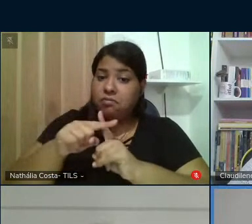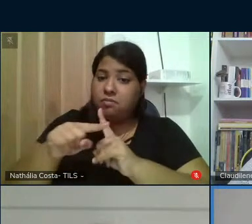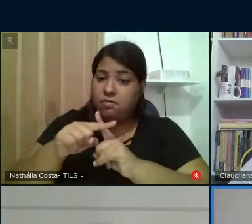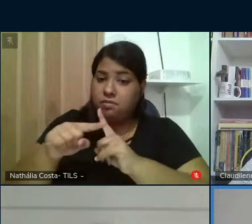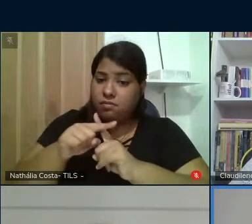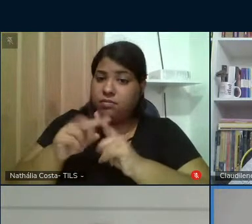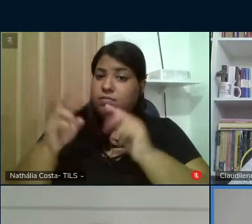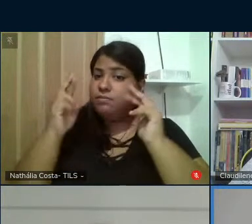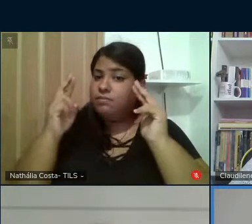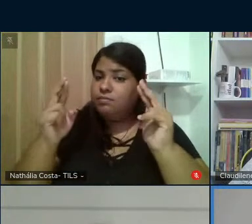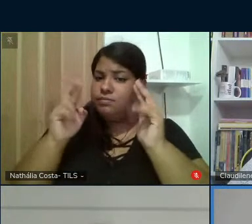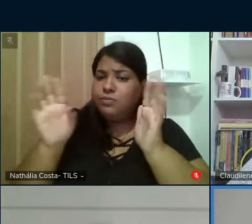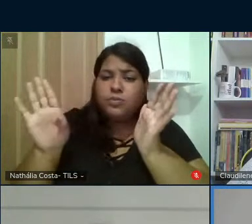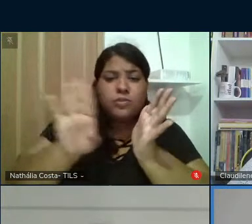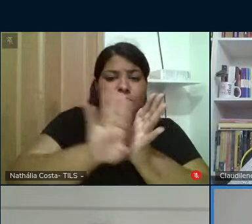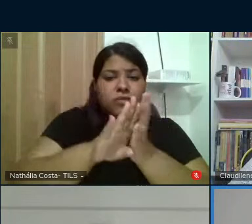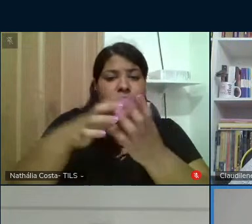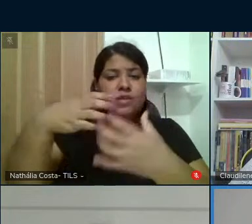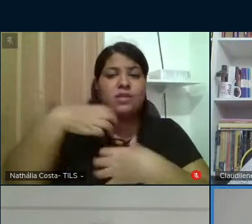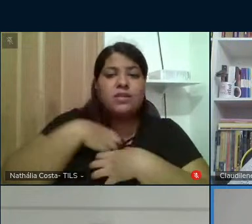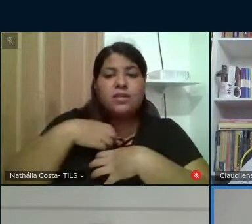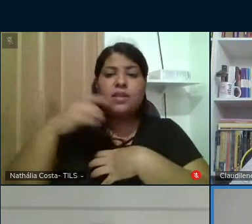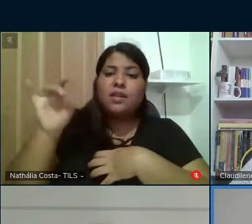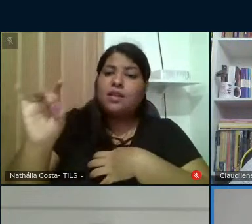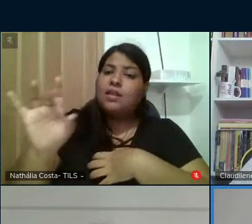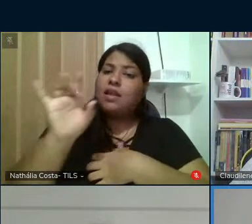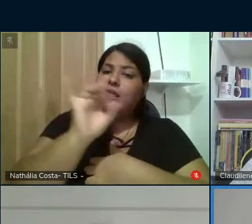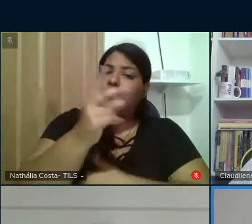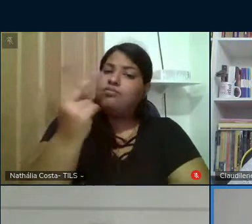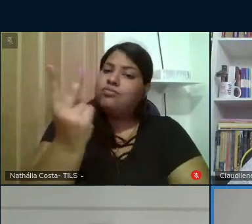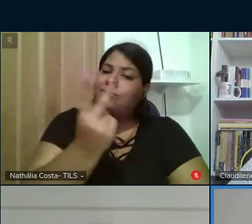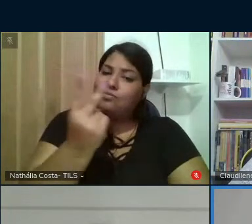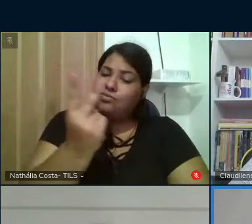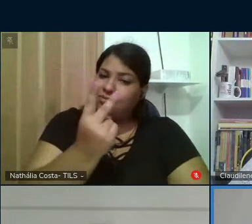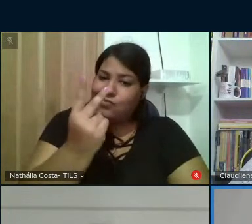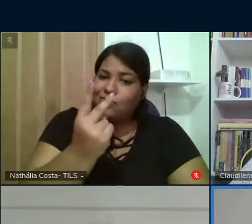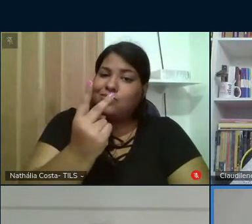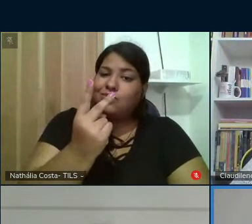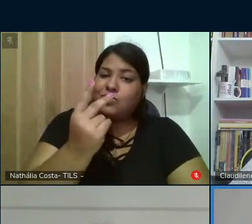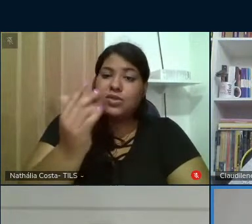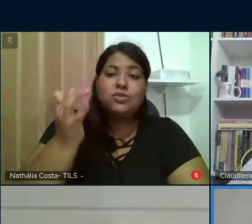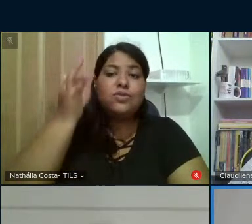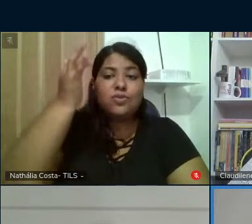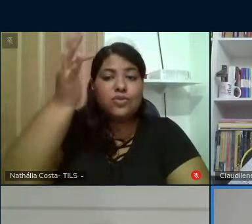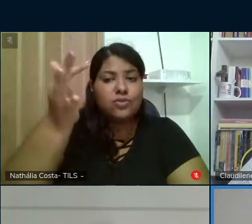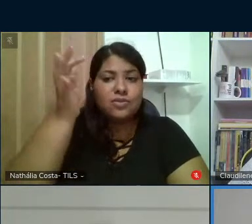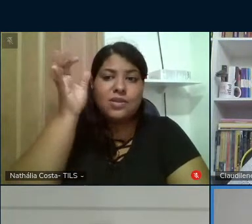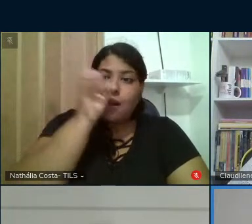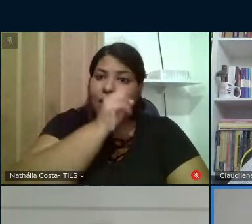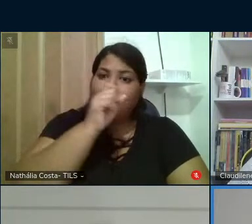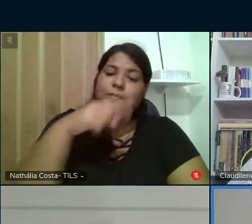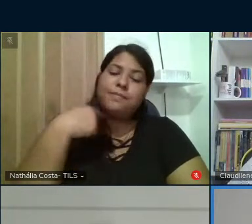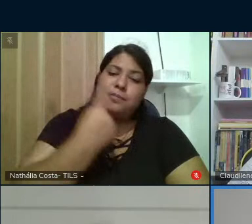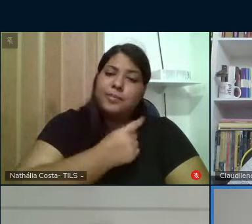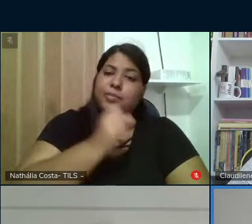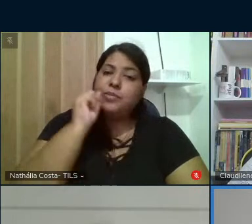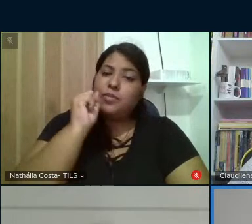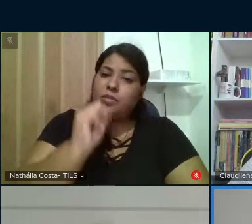chega a cada um deles chega aos dois para que em breve possamos nos estar